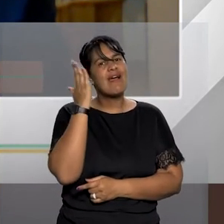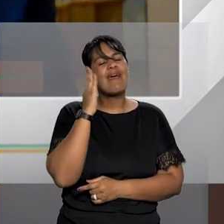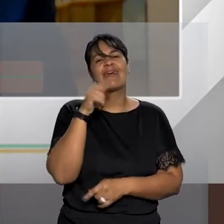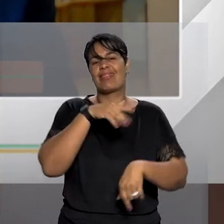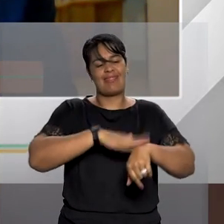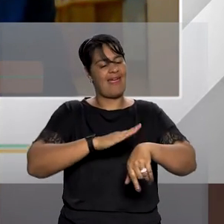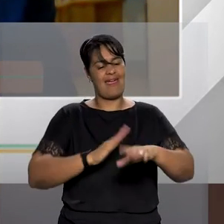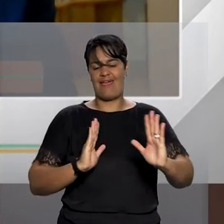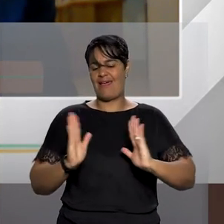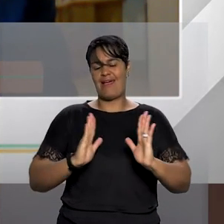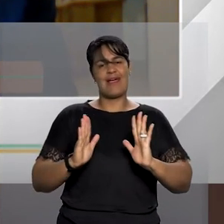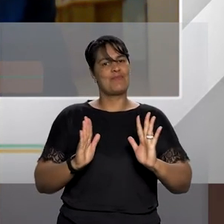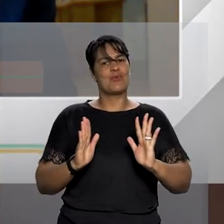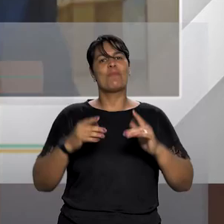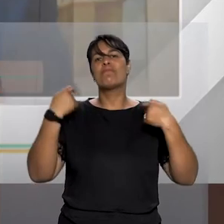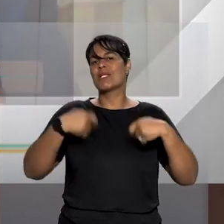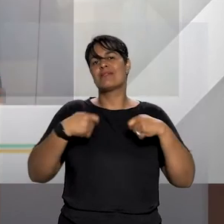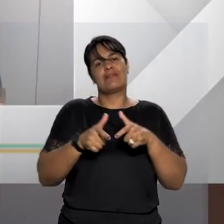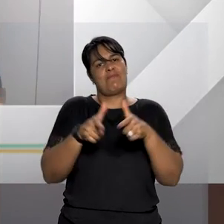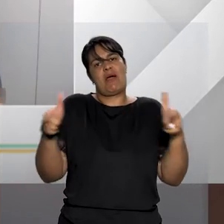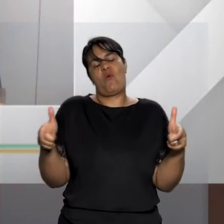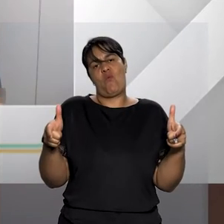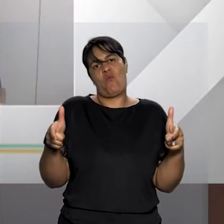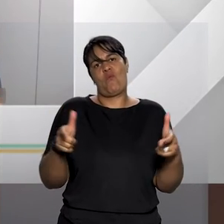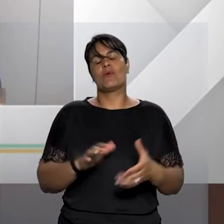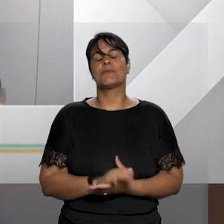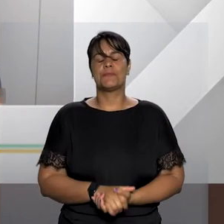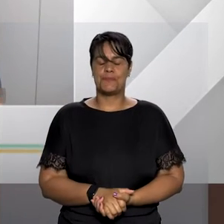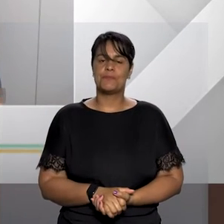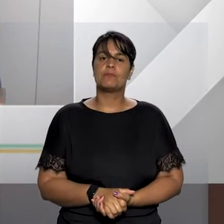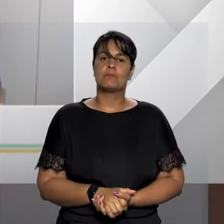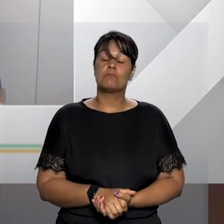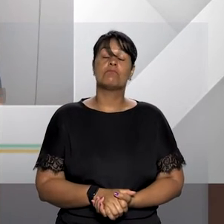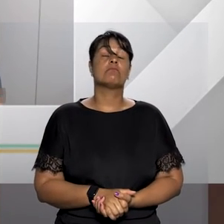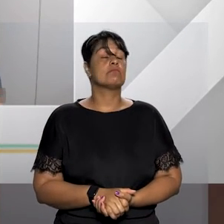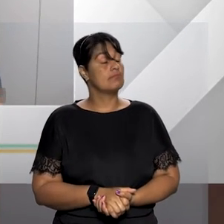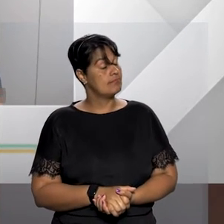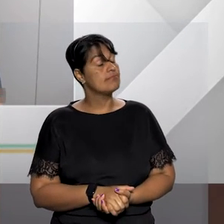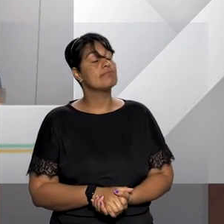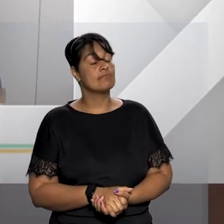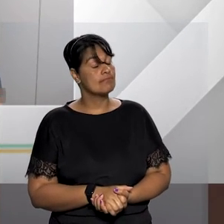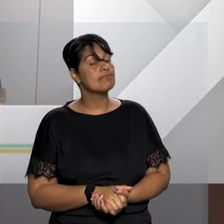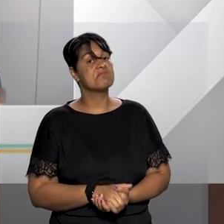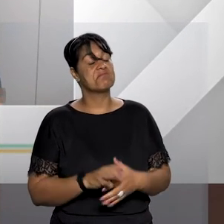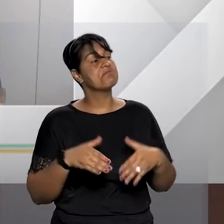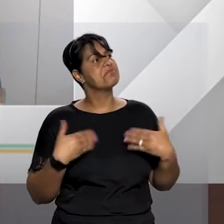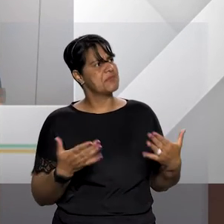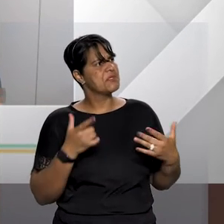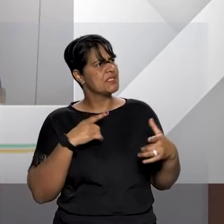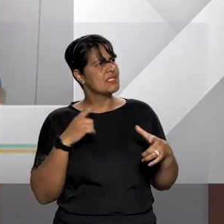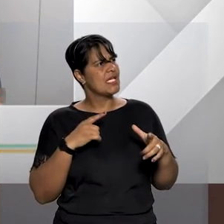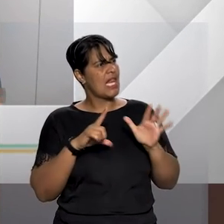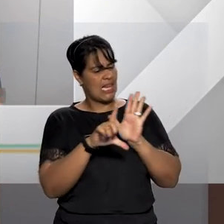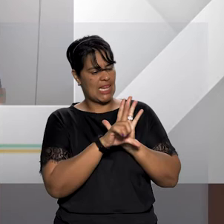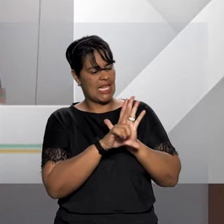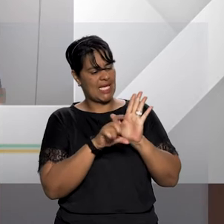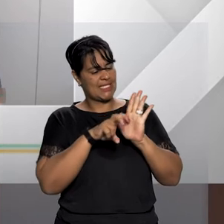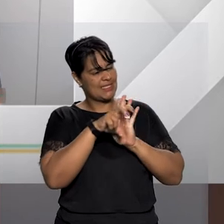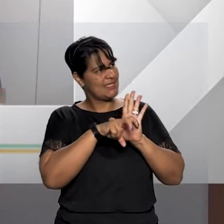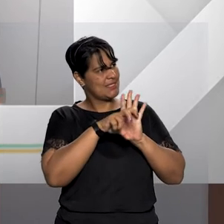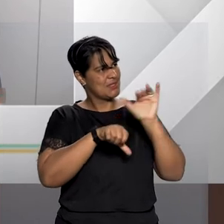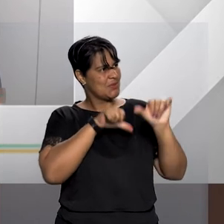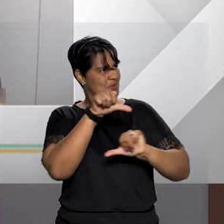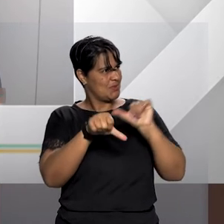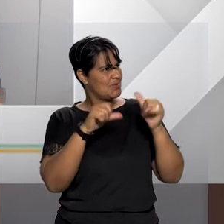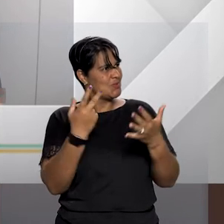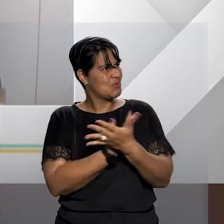suficiente a adequada proteção a essa mulher. Entre as principais alterações legislativas promovidas na lei Maria da Penha ocorreu